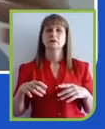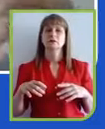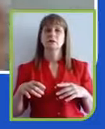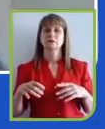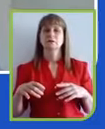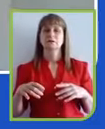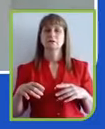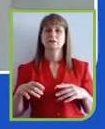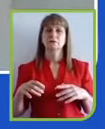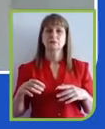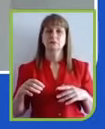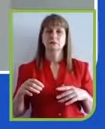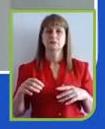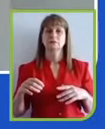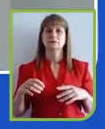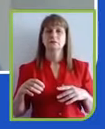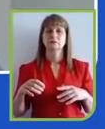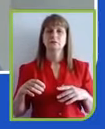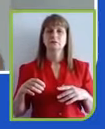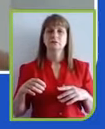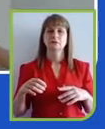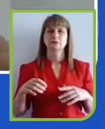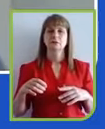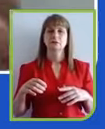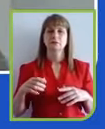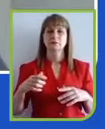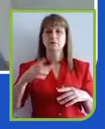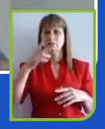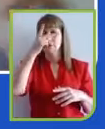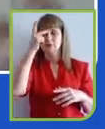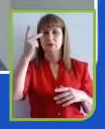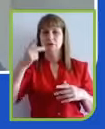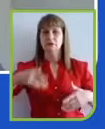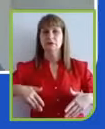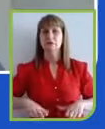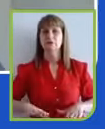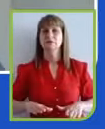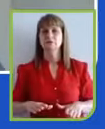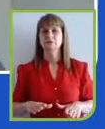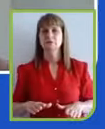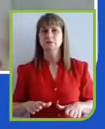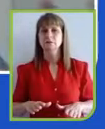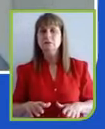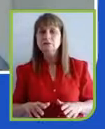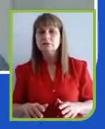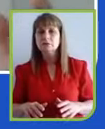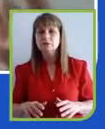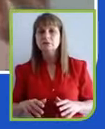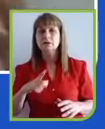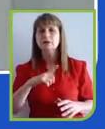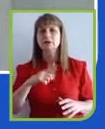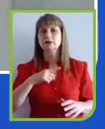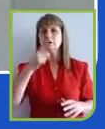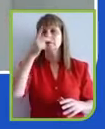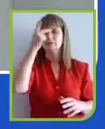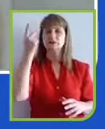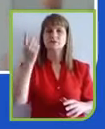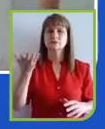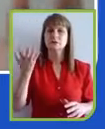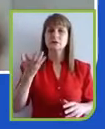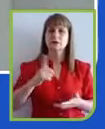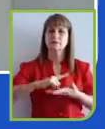E aí, somente em 2015, teve a Corpo de Paris. E, mesmo assim, ainda tem gente querendo sair. É meio